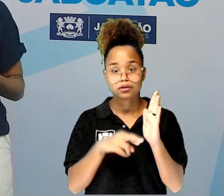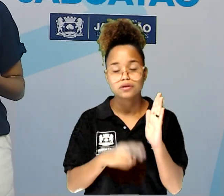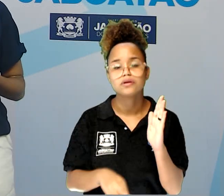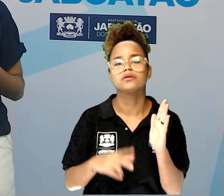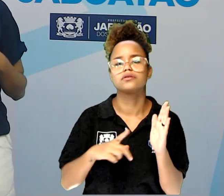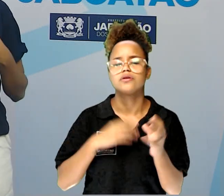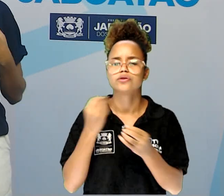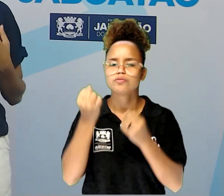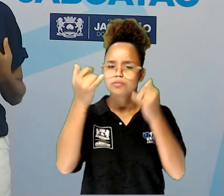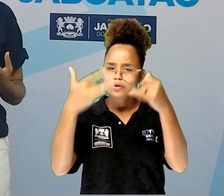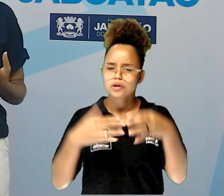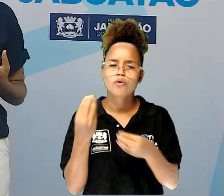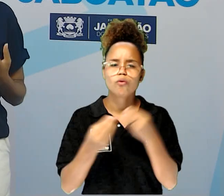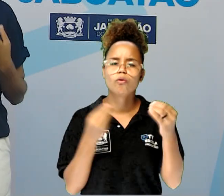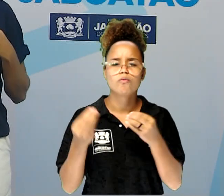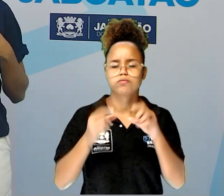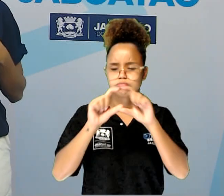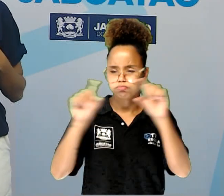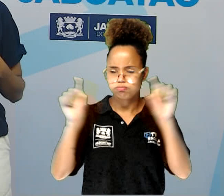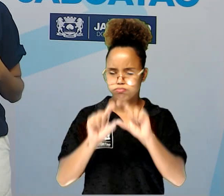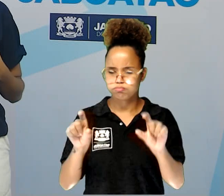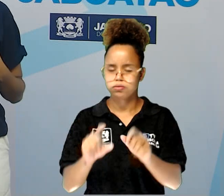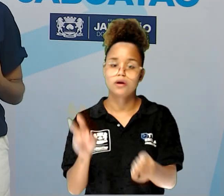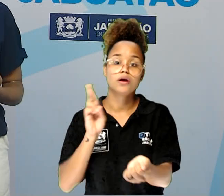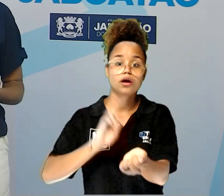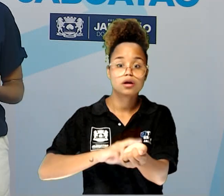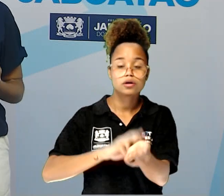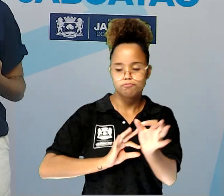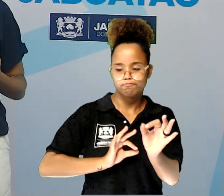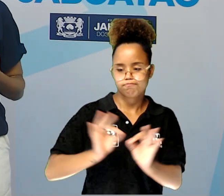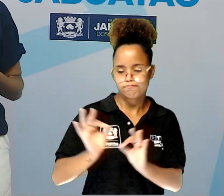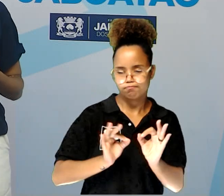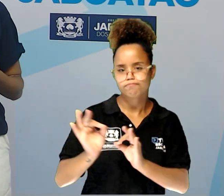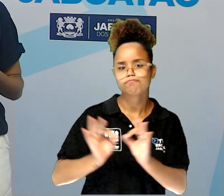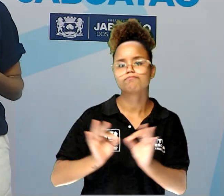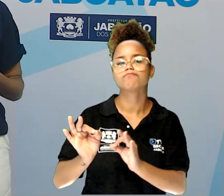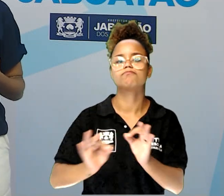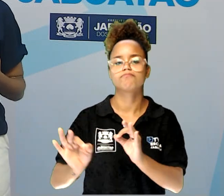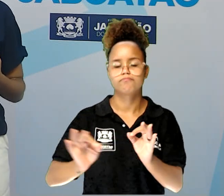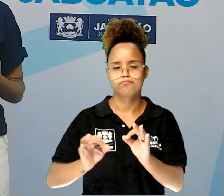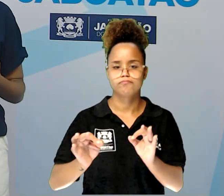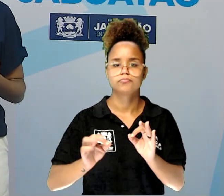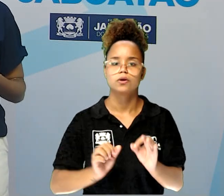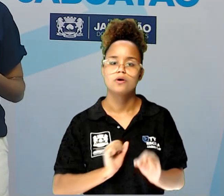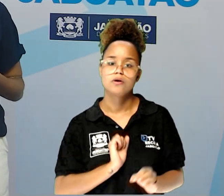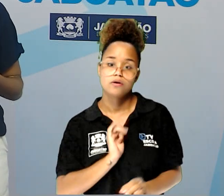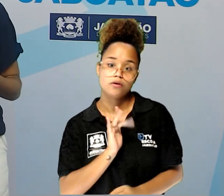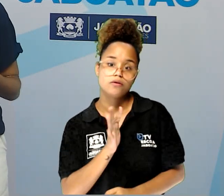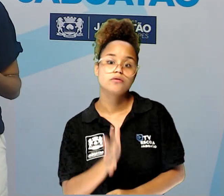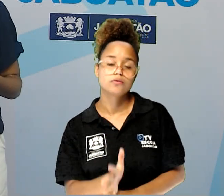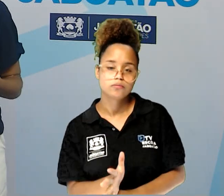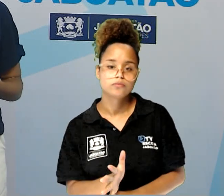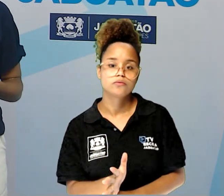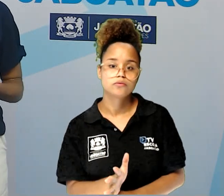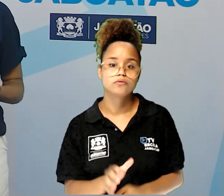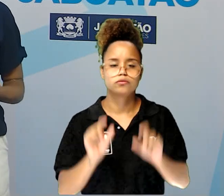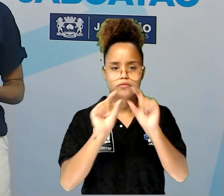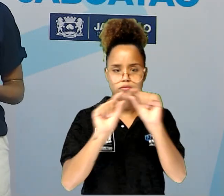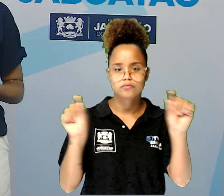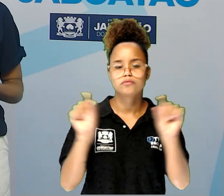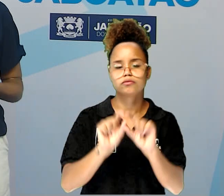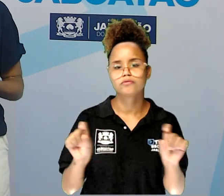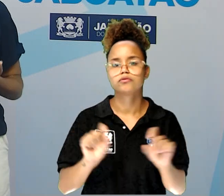medida, o ritmo e a organização da prosa, do verso, da